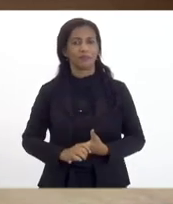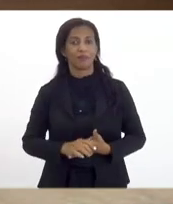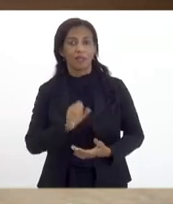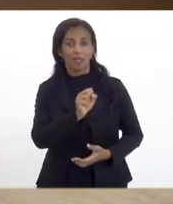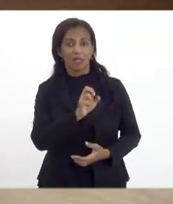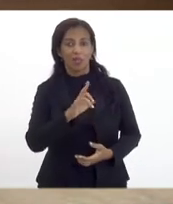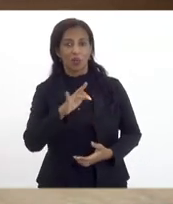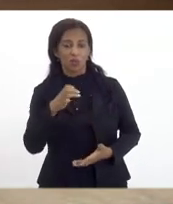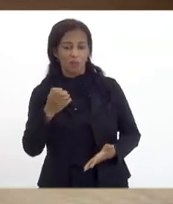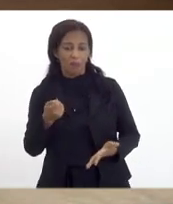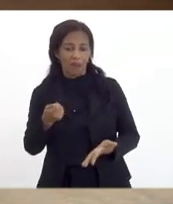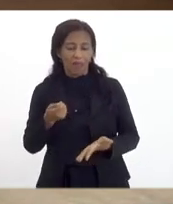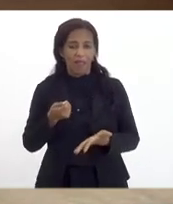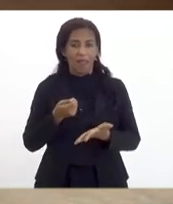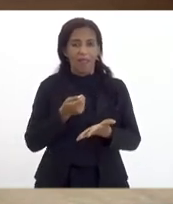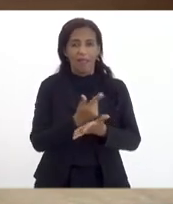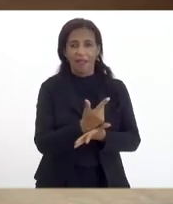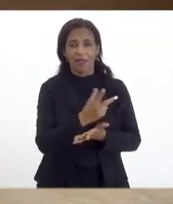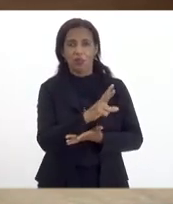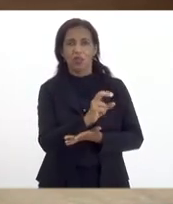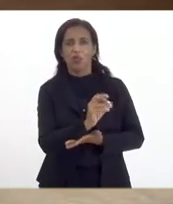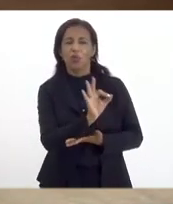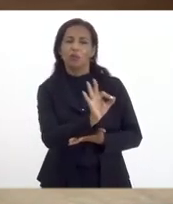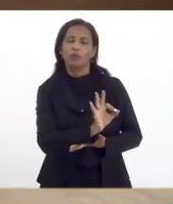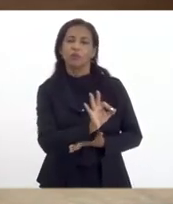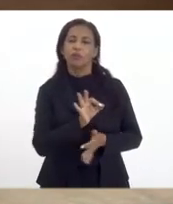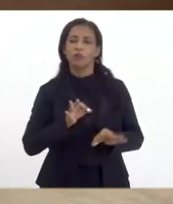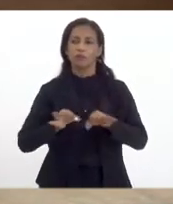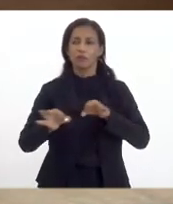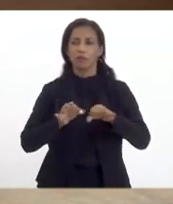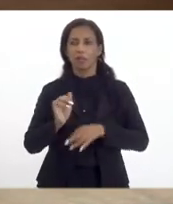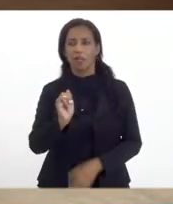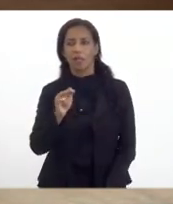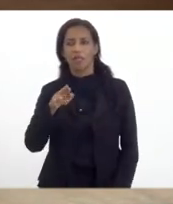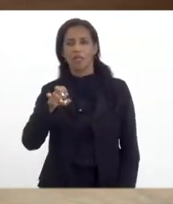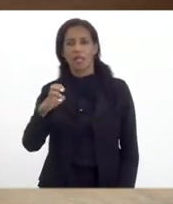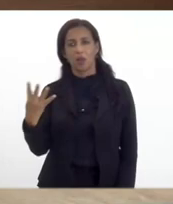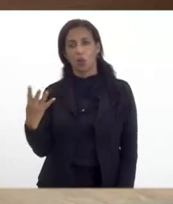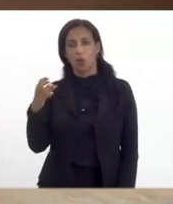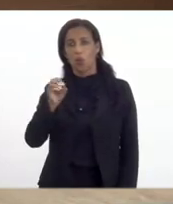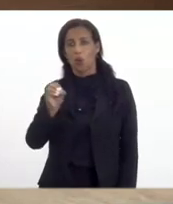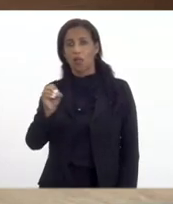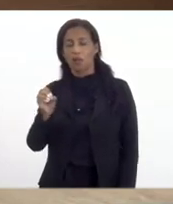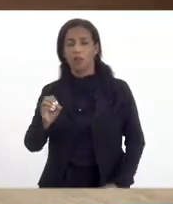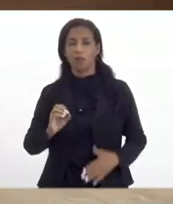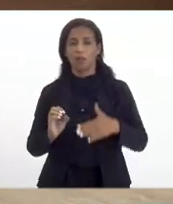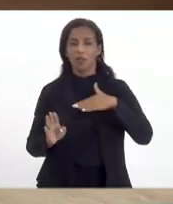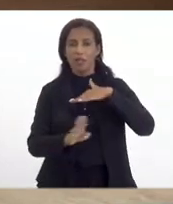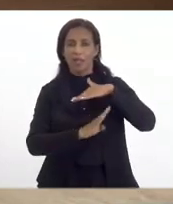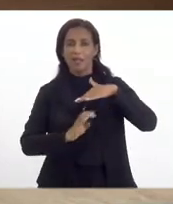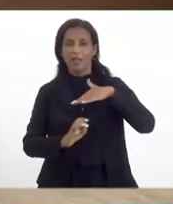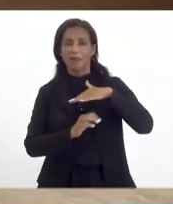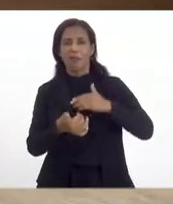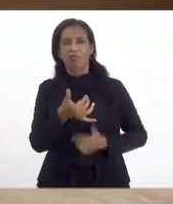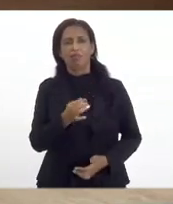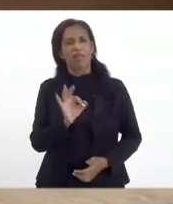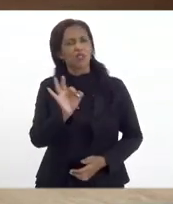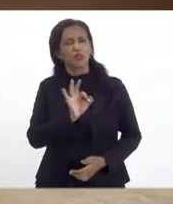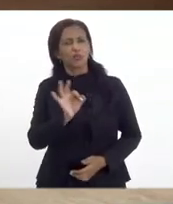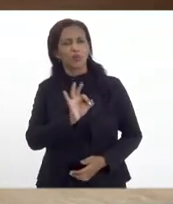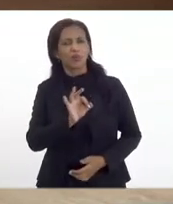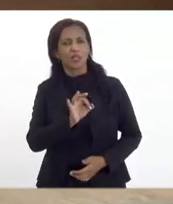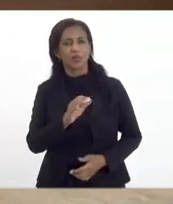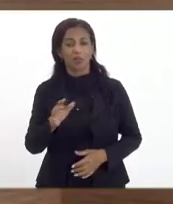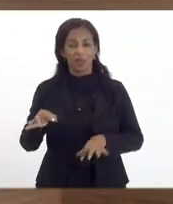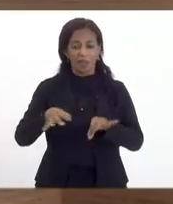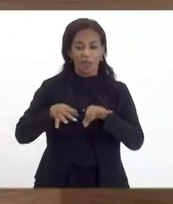entra com o custo de 50% desse projeto, a ICN com 40% e a empresa beneficiada com 10%. É um